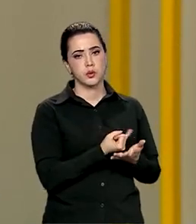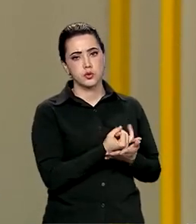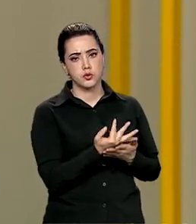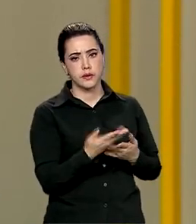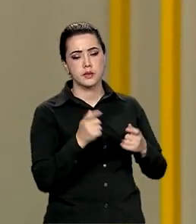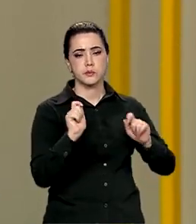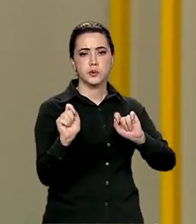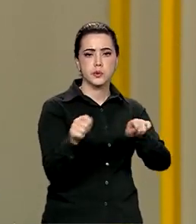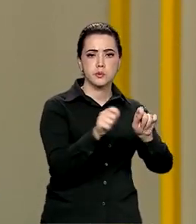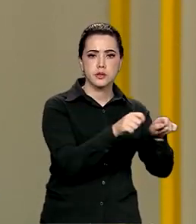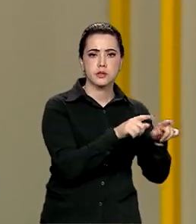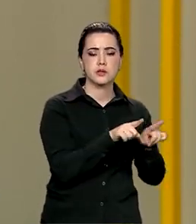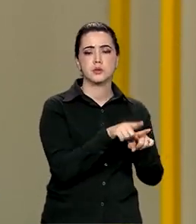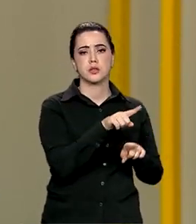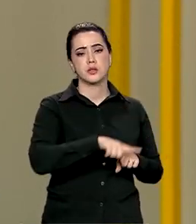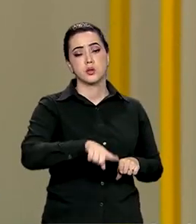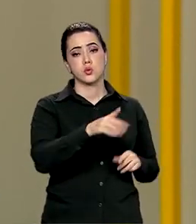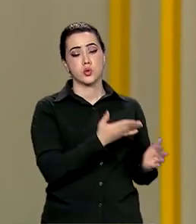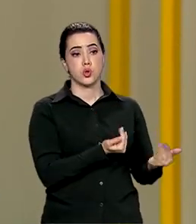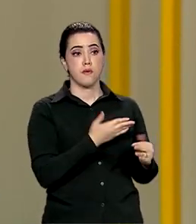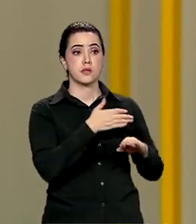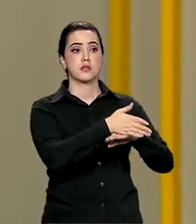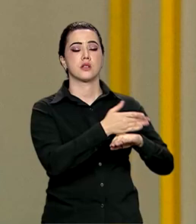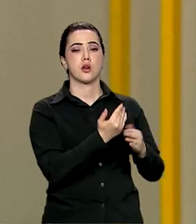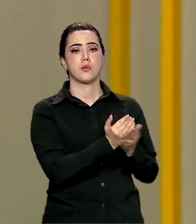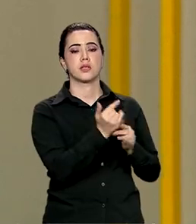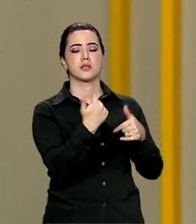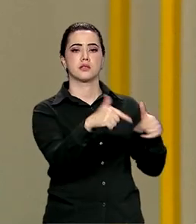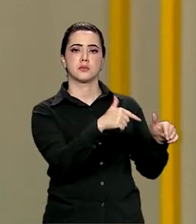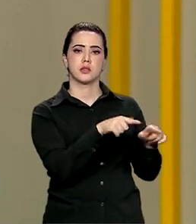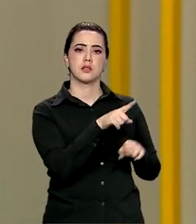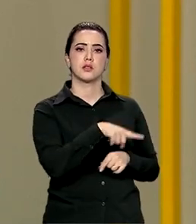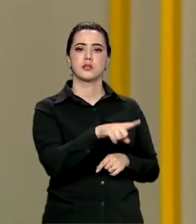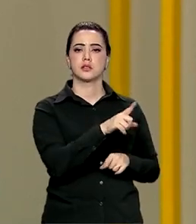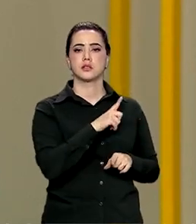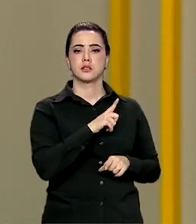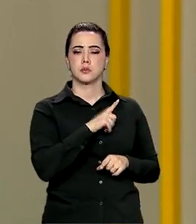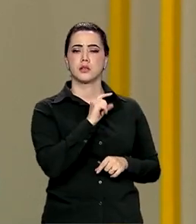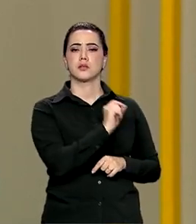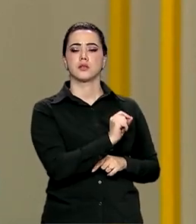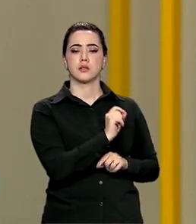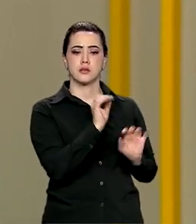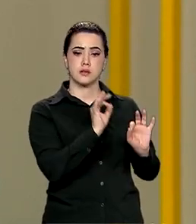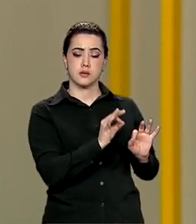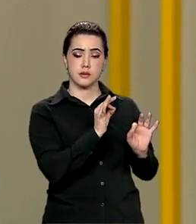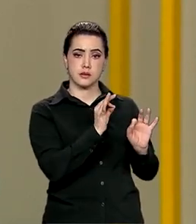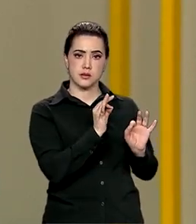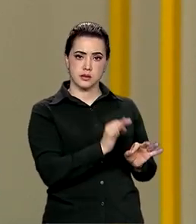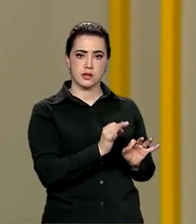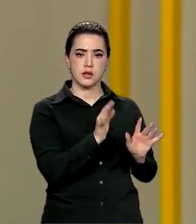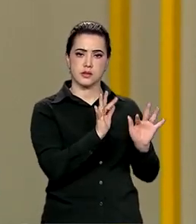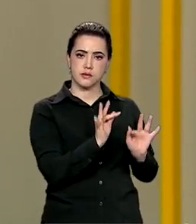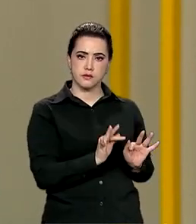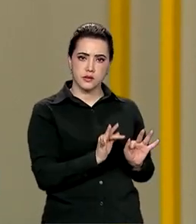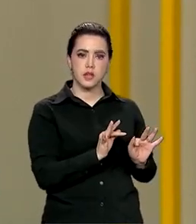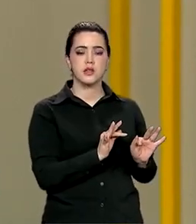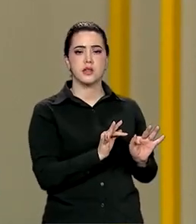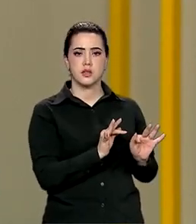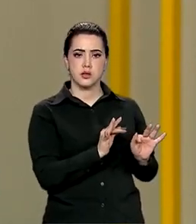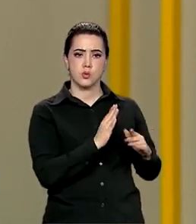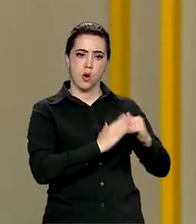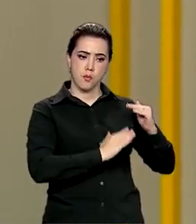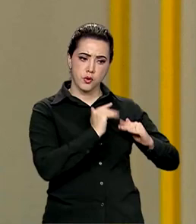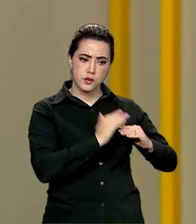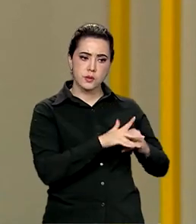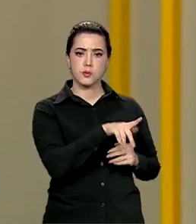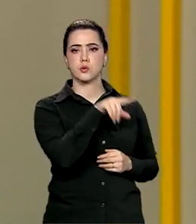possibilidades para que a juventude, ao entrar no mercado de trabalho, ela também esteja plenamente satisfeita com aquela carreira que ela pretende seguir.